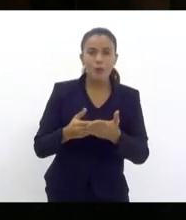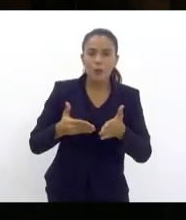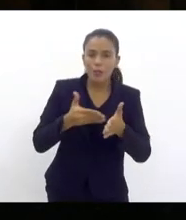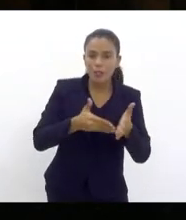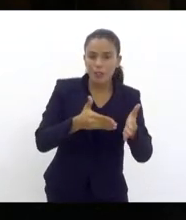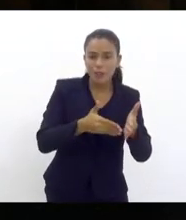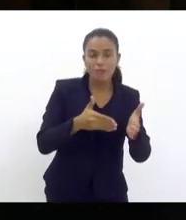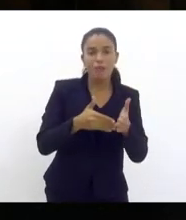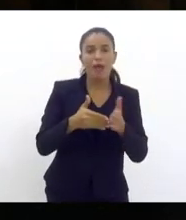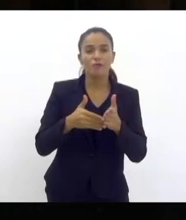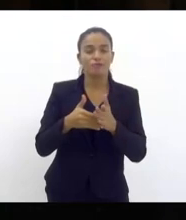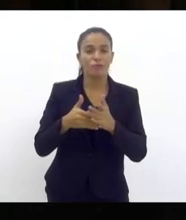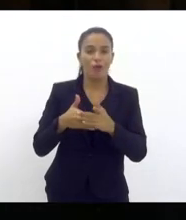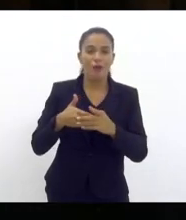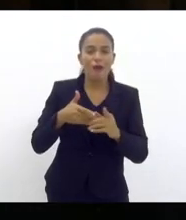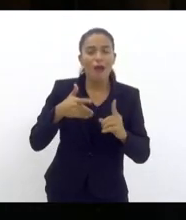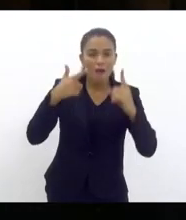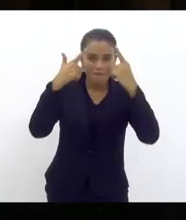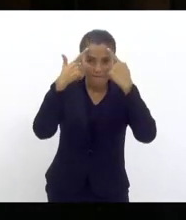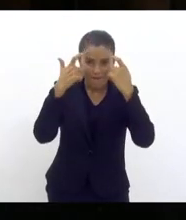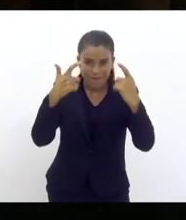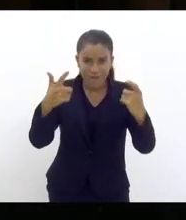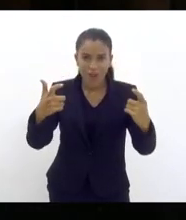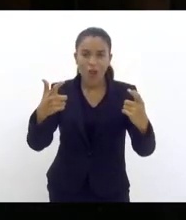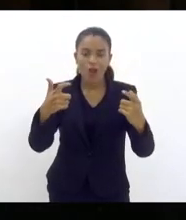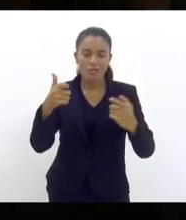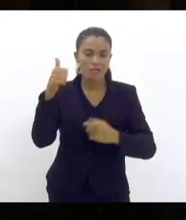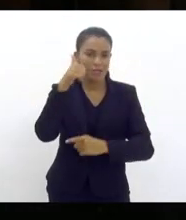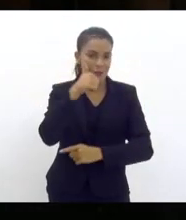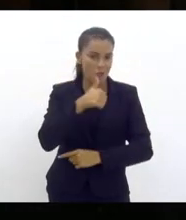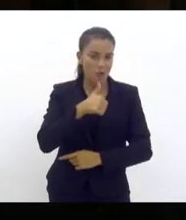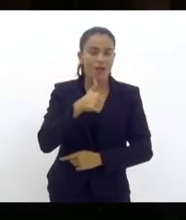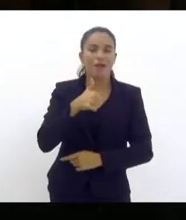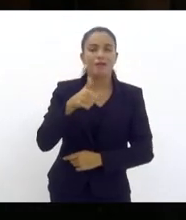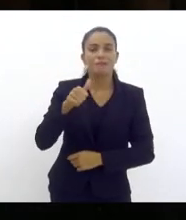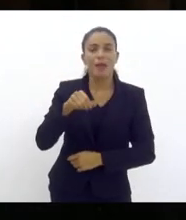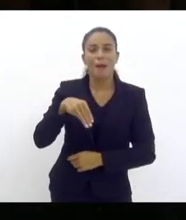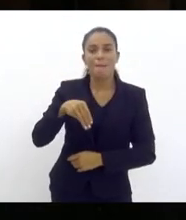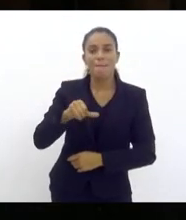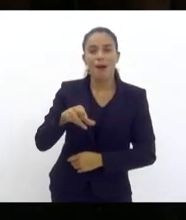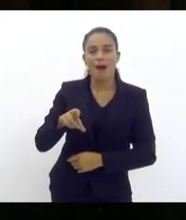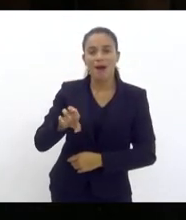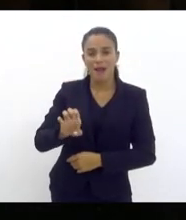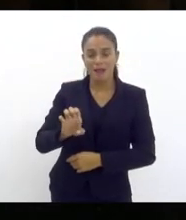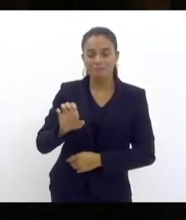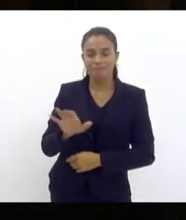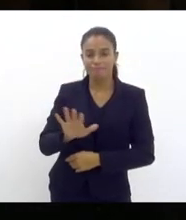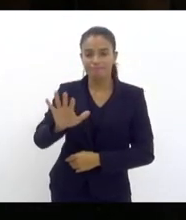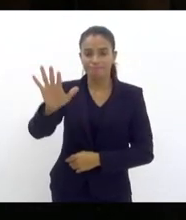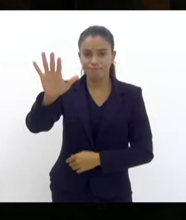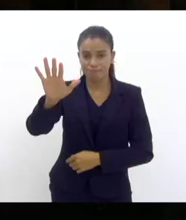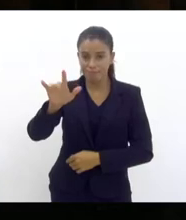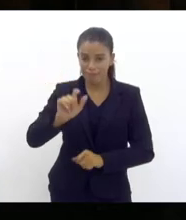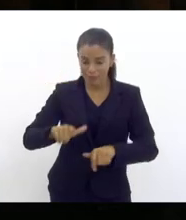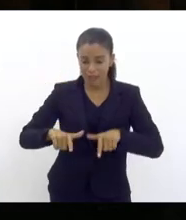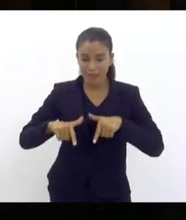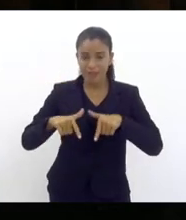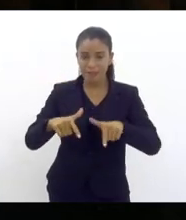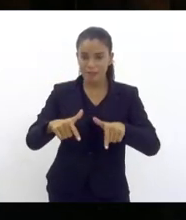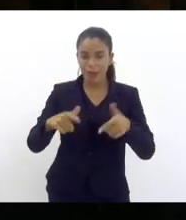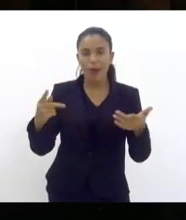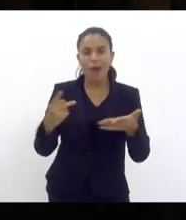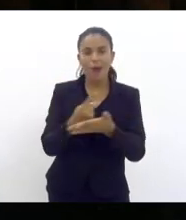violência armada sobre a vida das mulheres da Maré. Essa ação ocorreu na